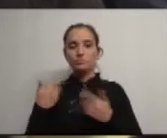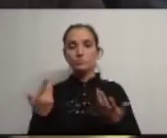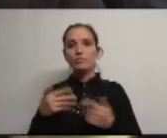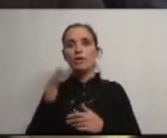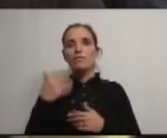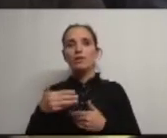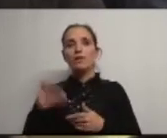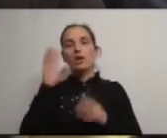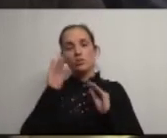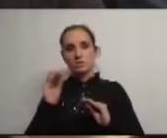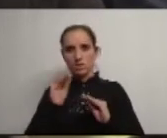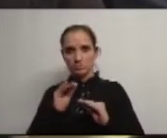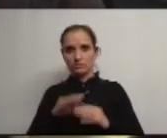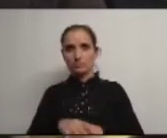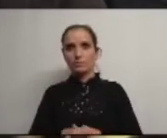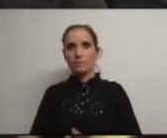à educação